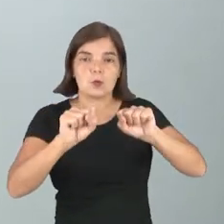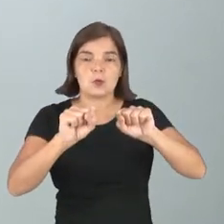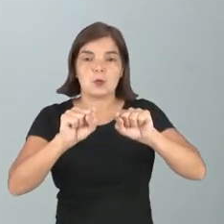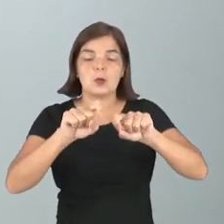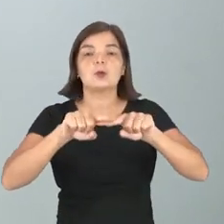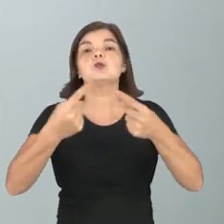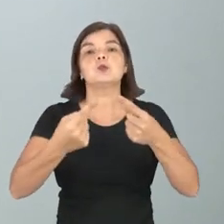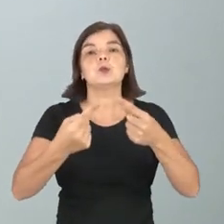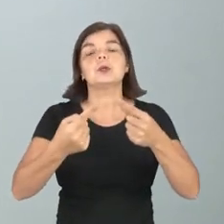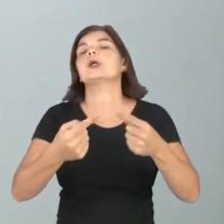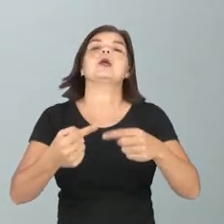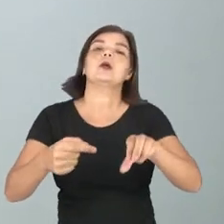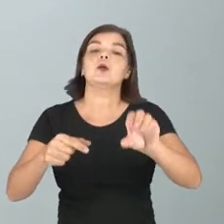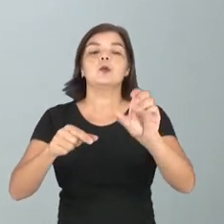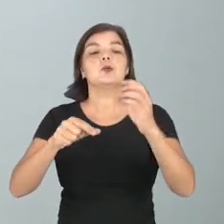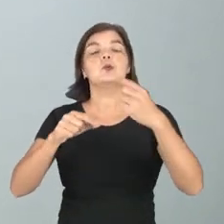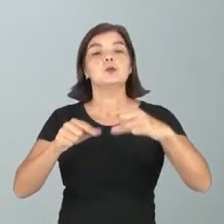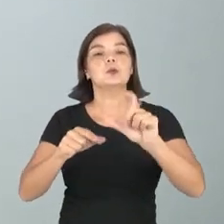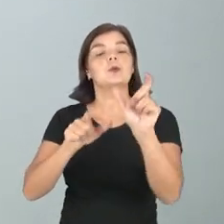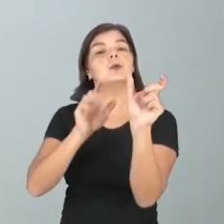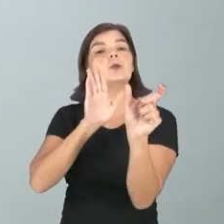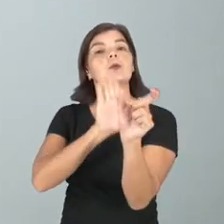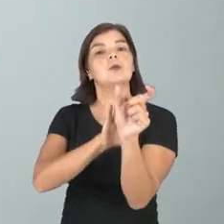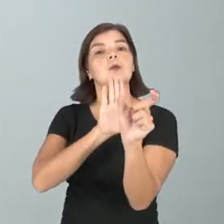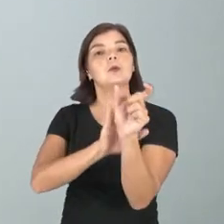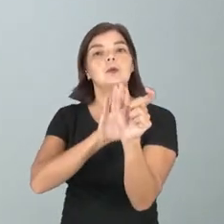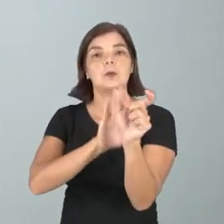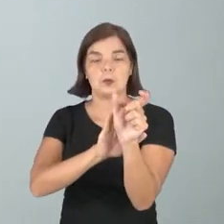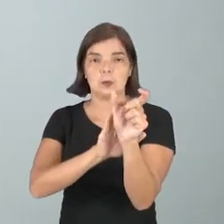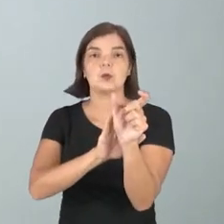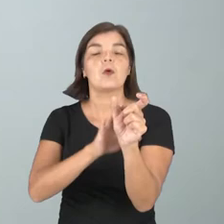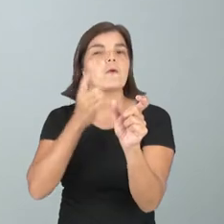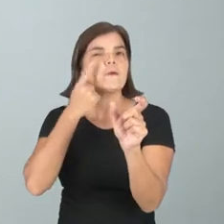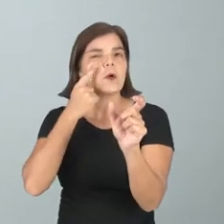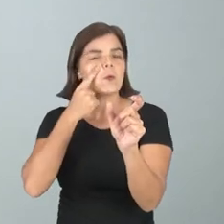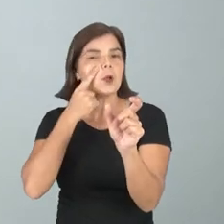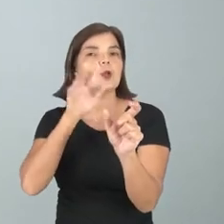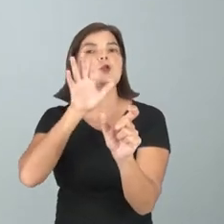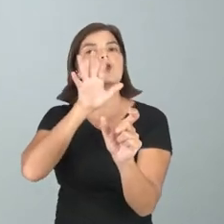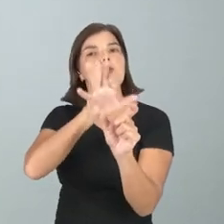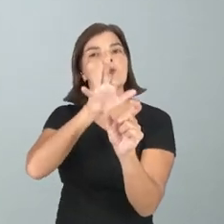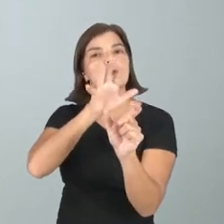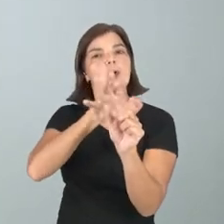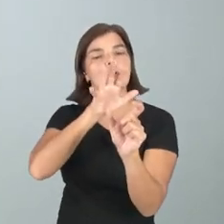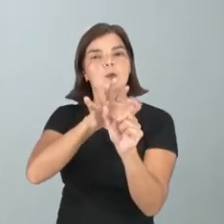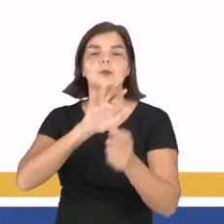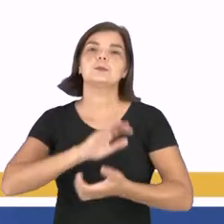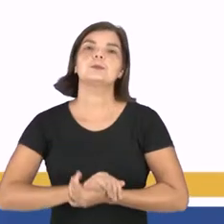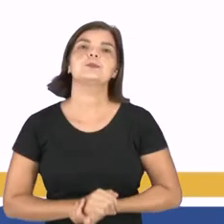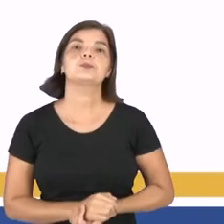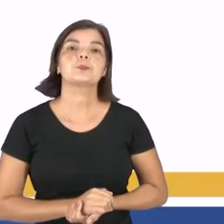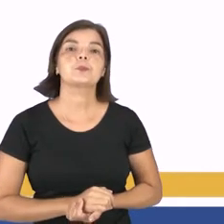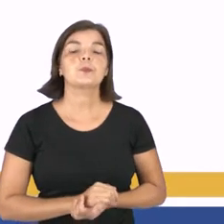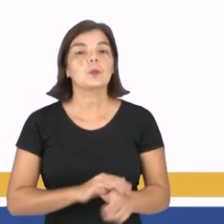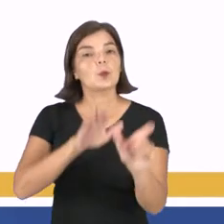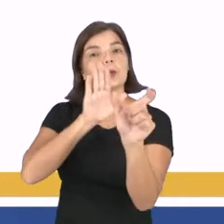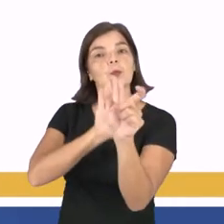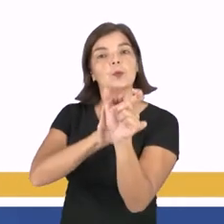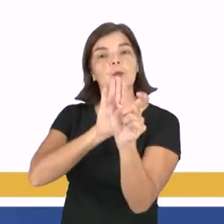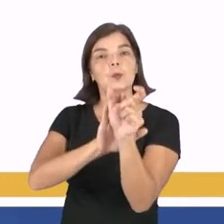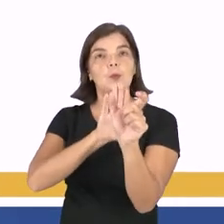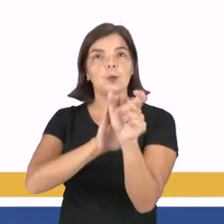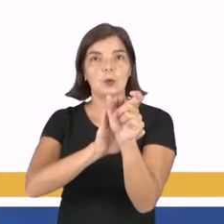sentido denotativo. Vamos lembrar o que é o sentido denotativo e o conotativo? O sentido